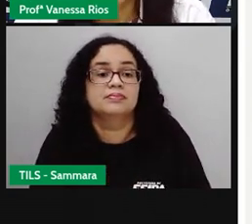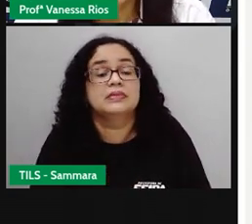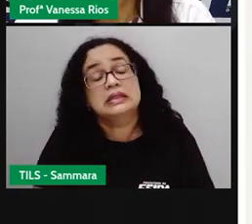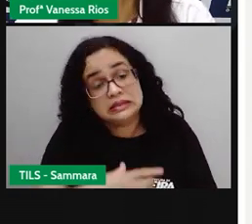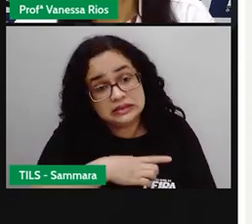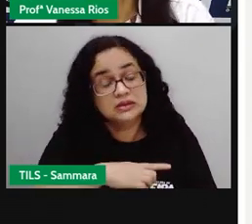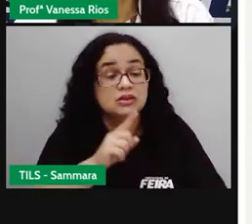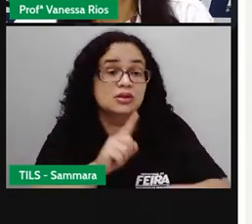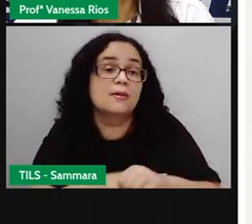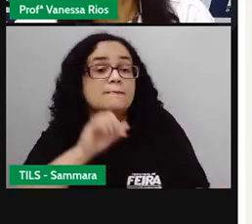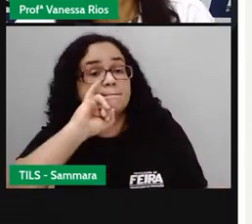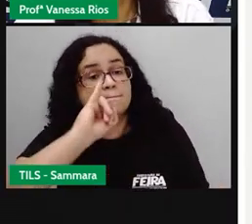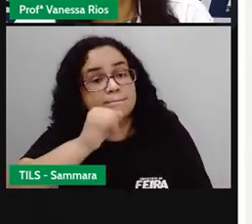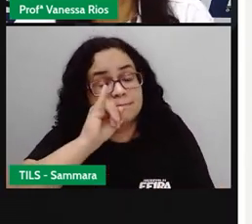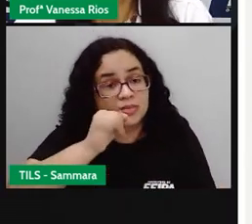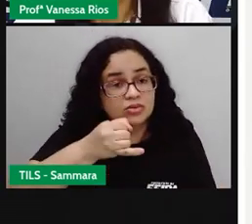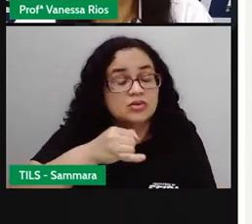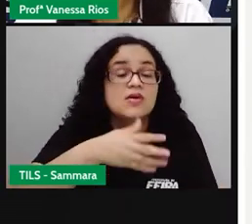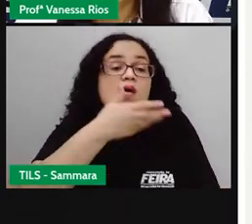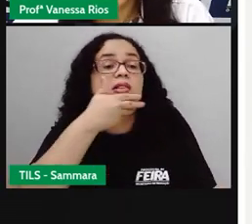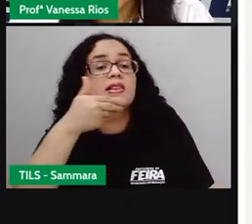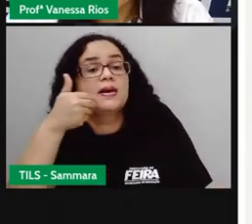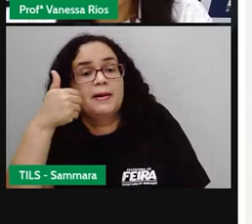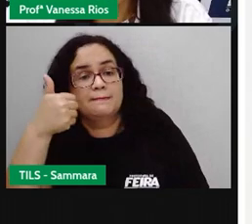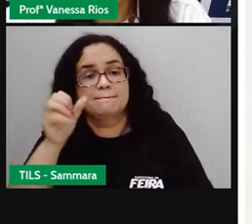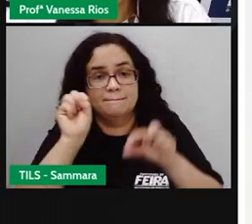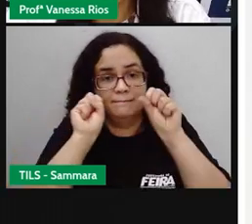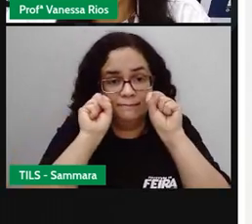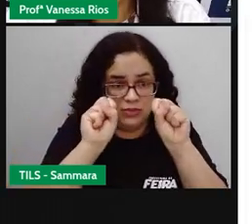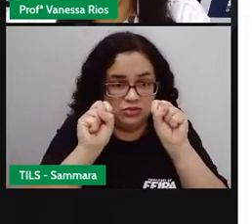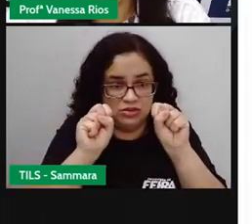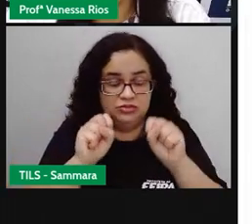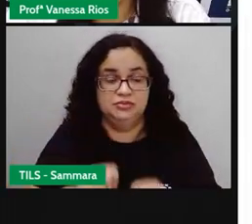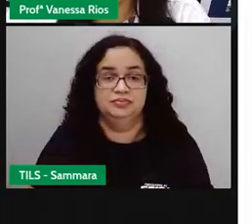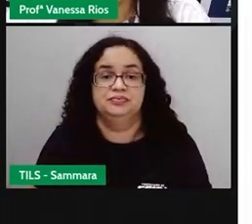tempo, aproveite aí o seu tempo da melhor forma possível.